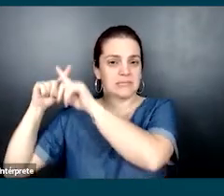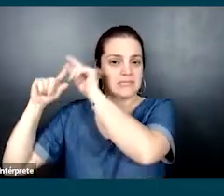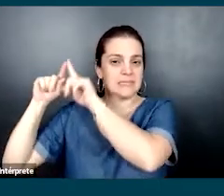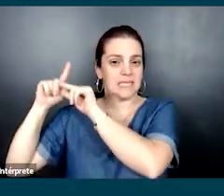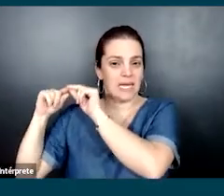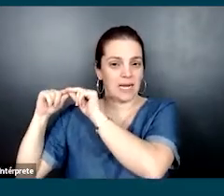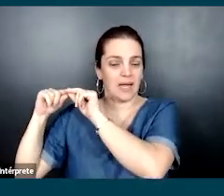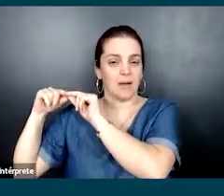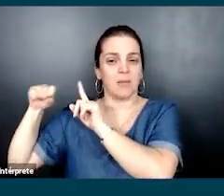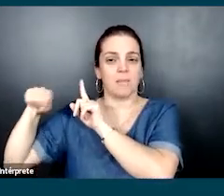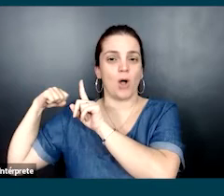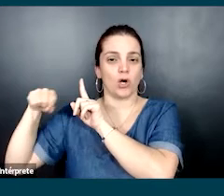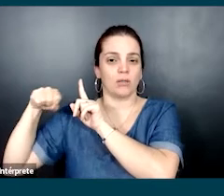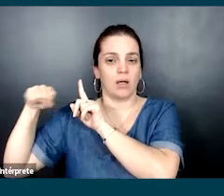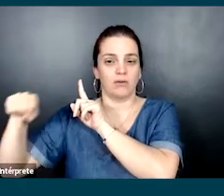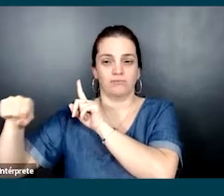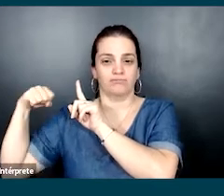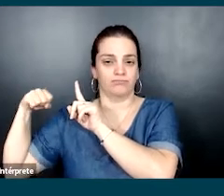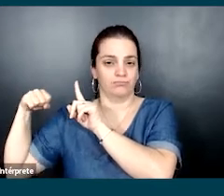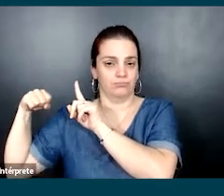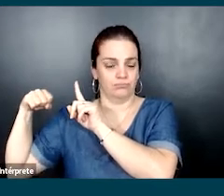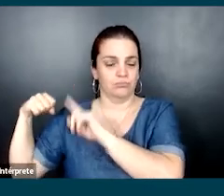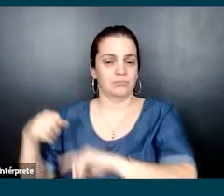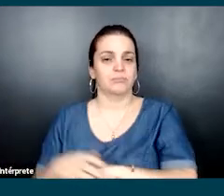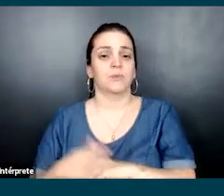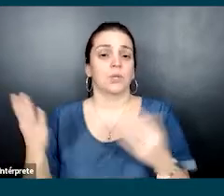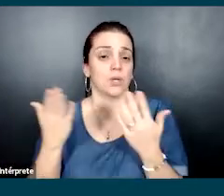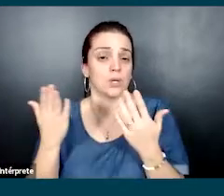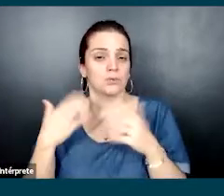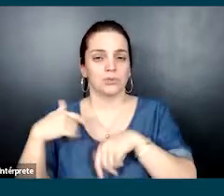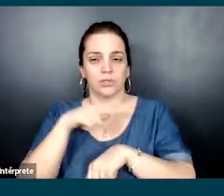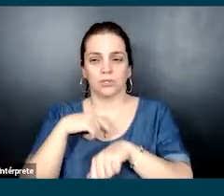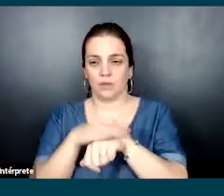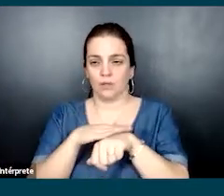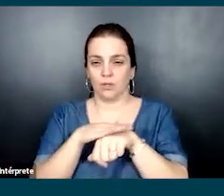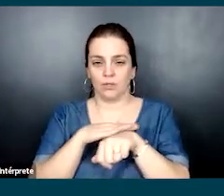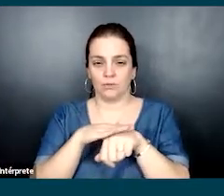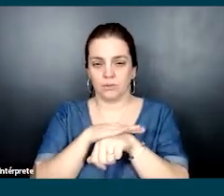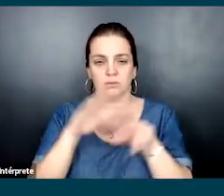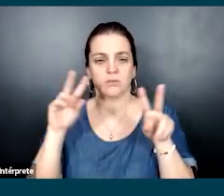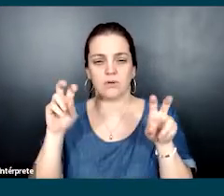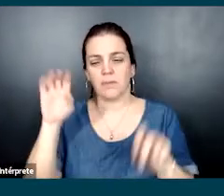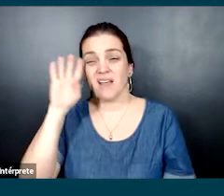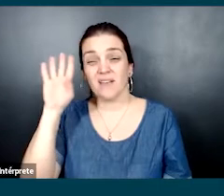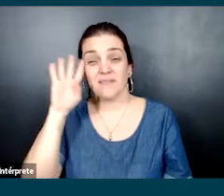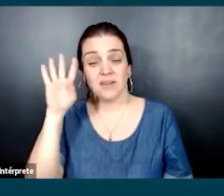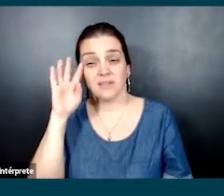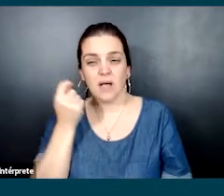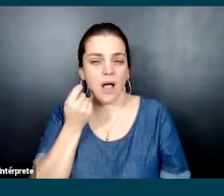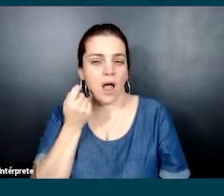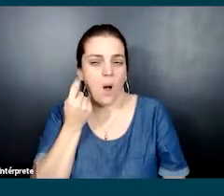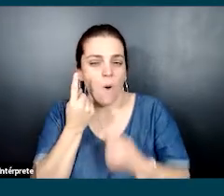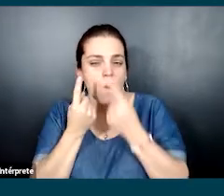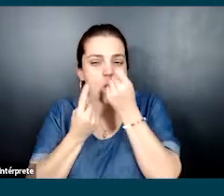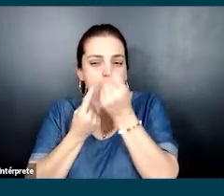ornamentos em formato de estrela do mar e uma porta fechada. E hoje eu vou conduzir vocês por algumas